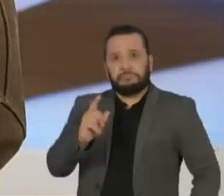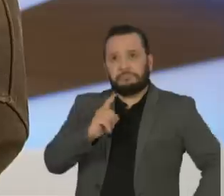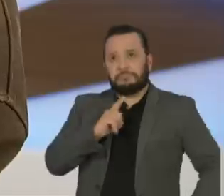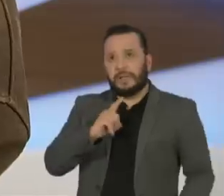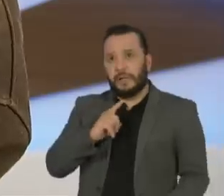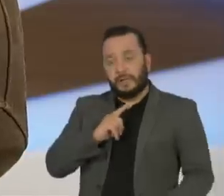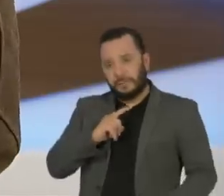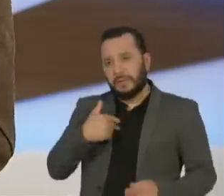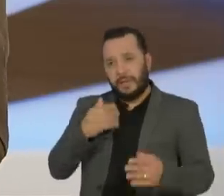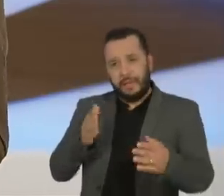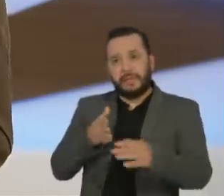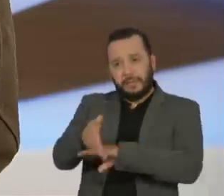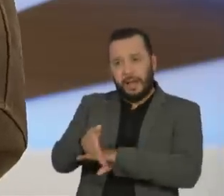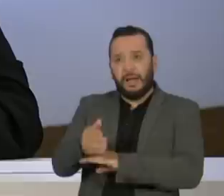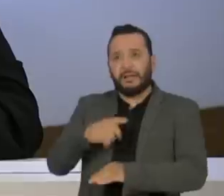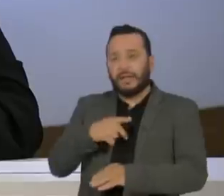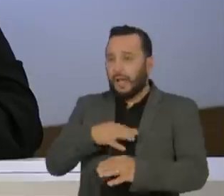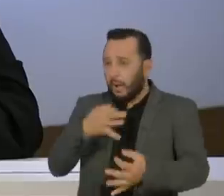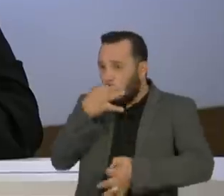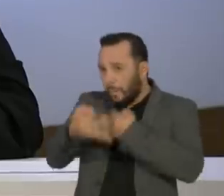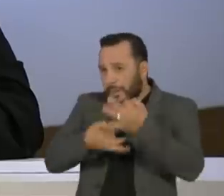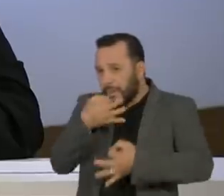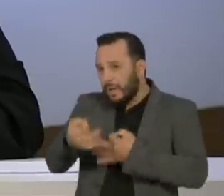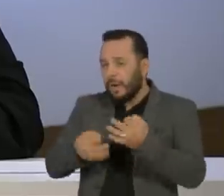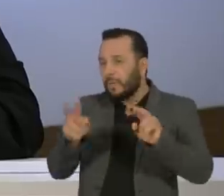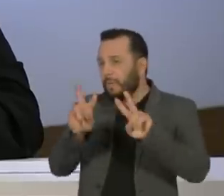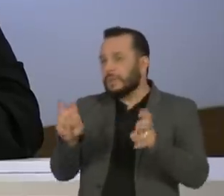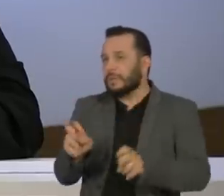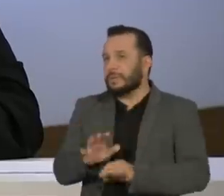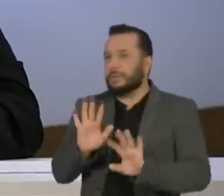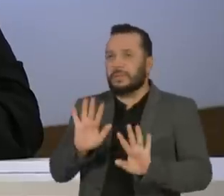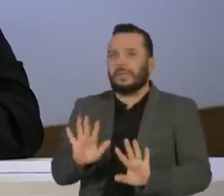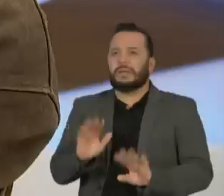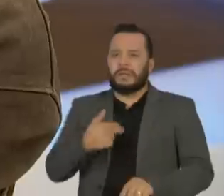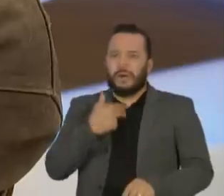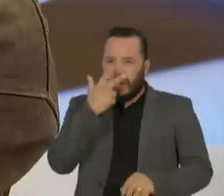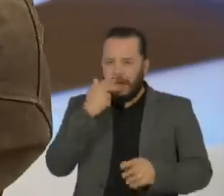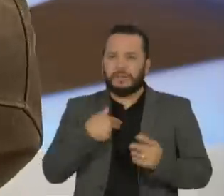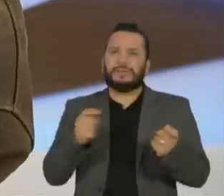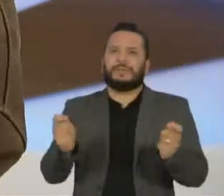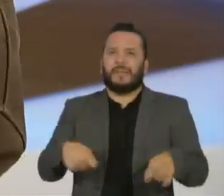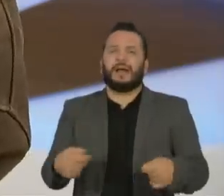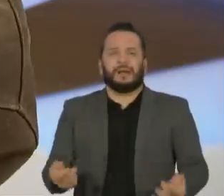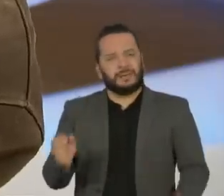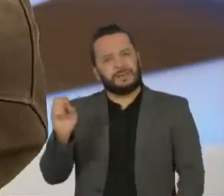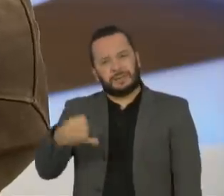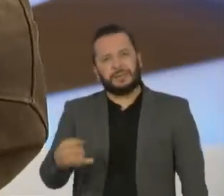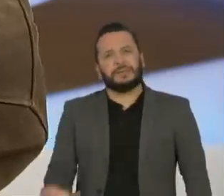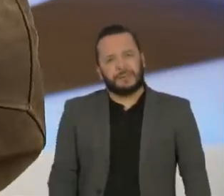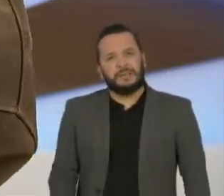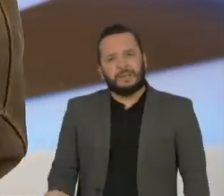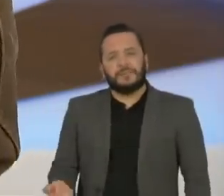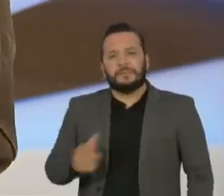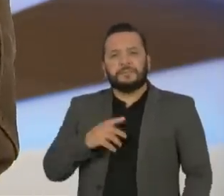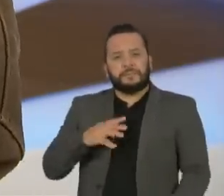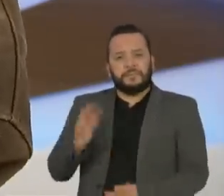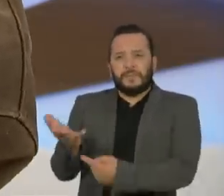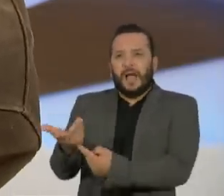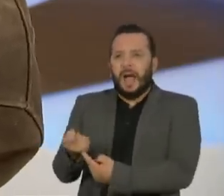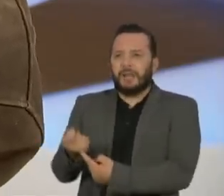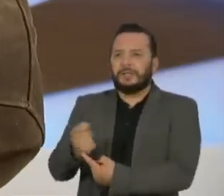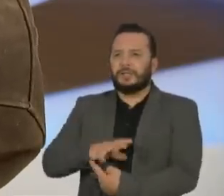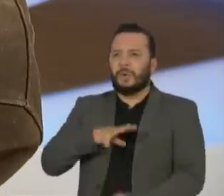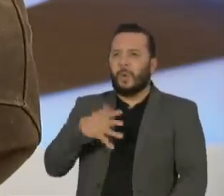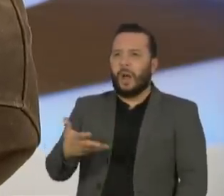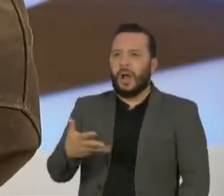você se arriscar e ter uma opinião honesta sobre aquela coisa toda. Mas eu acho que vale a pena, sabe? Você tem que, arte é coragem, já dizia o próprio Globo é